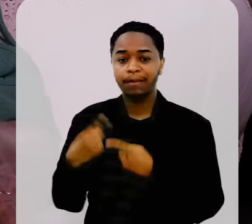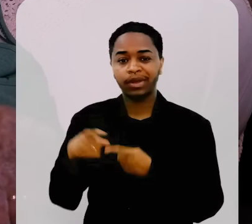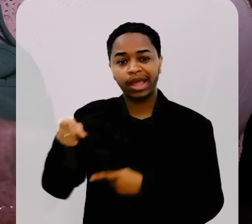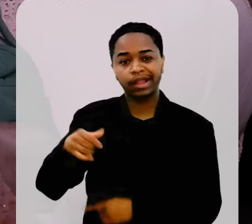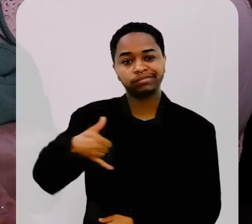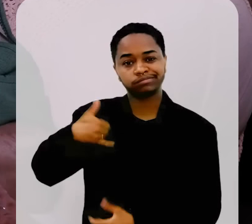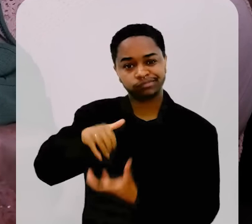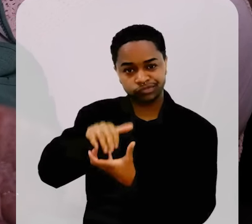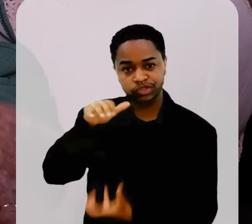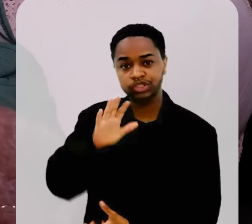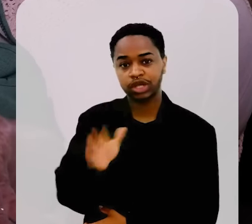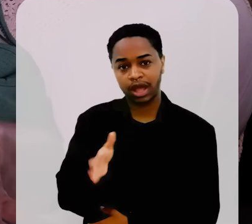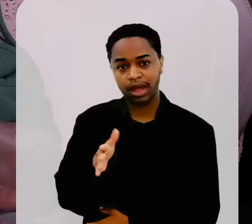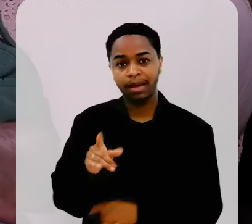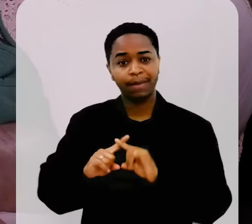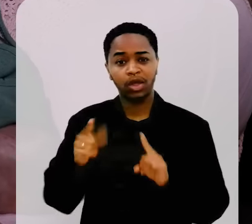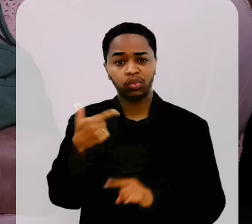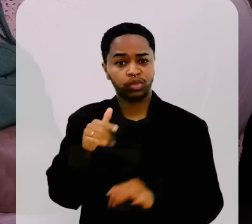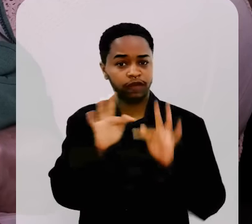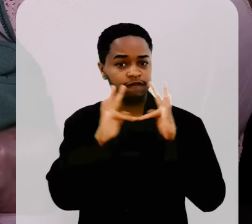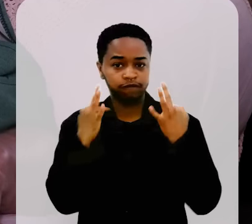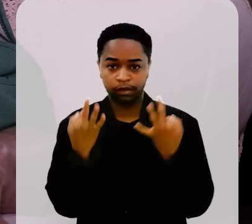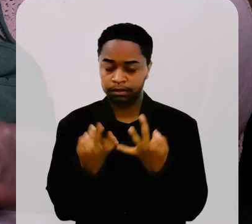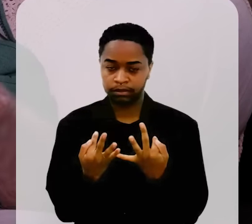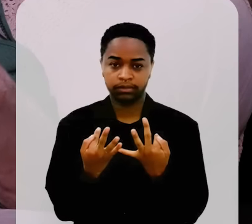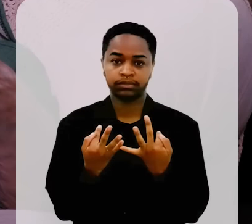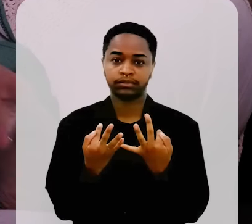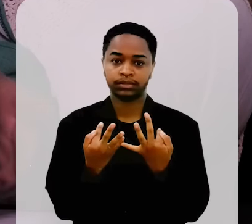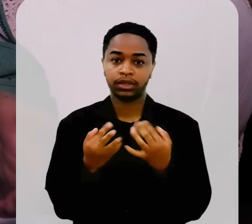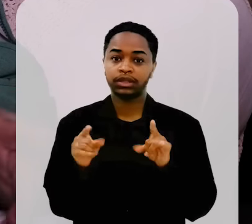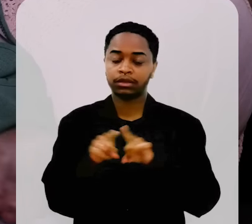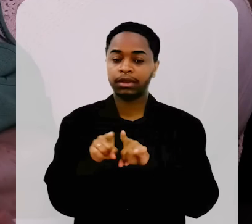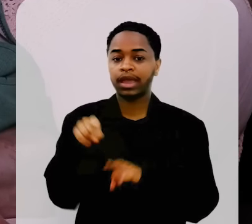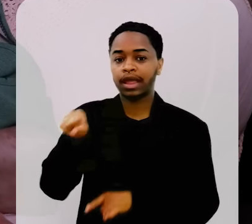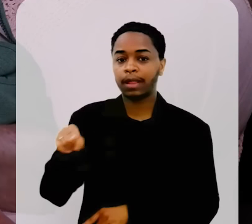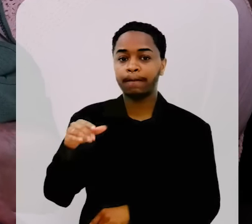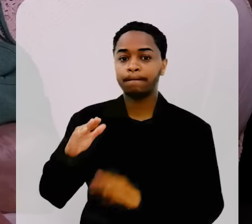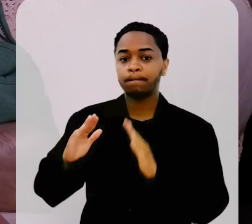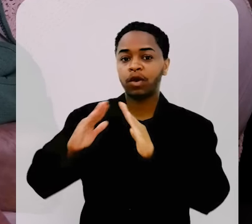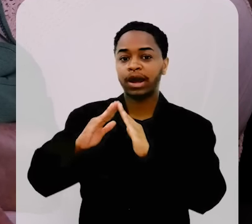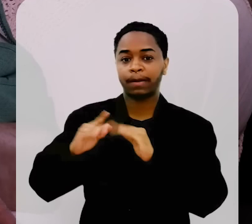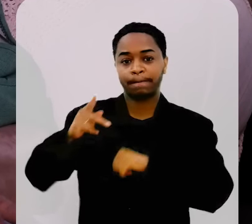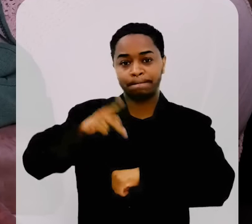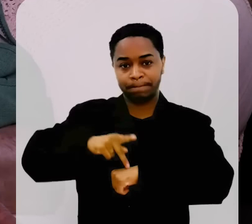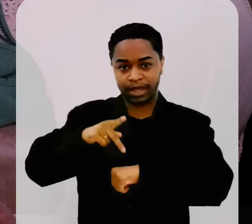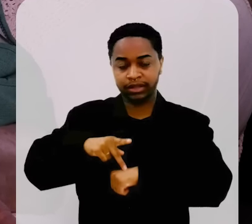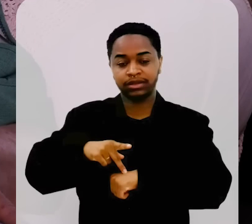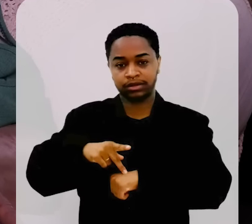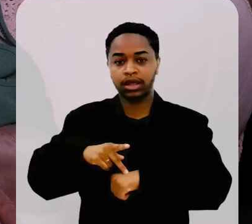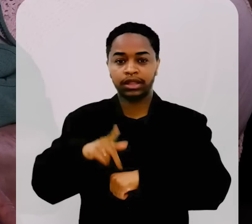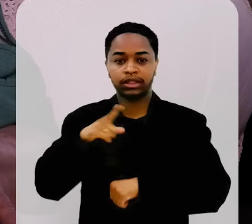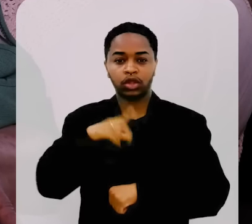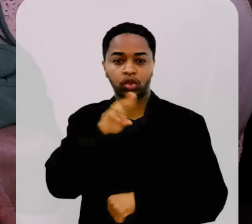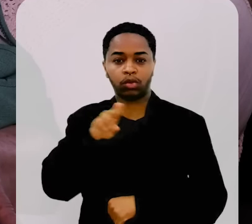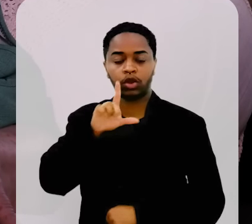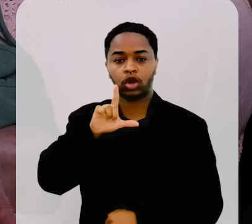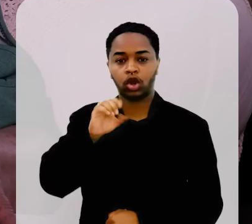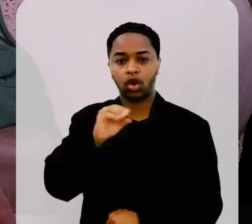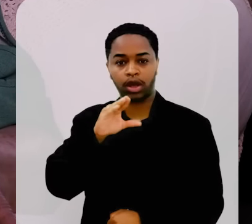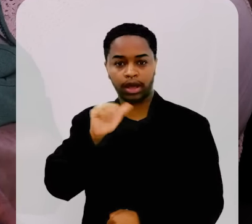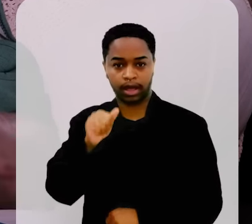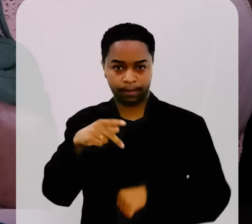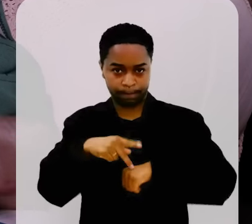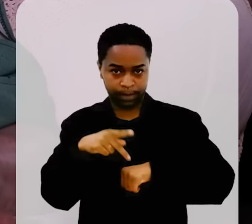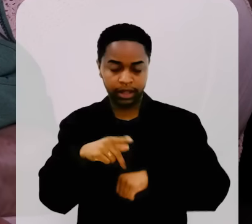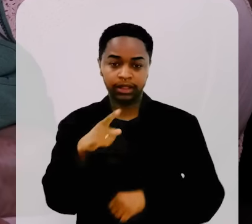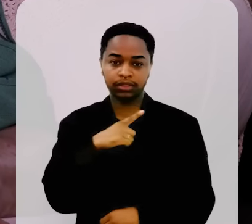Chica Cebola, porque ela era uma velhinha, ela não tinha família, ela morava numa pedra, chamava-se Loca de